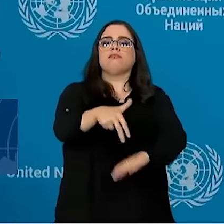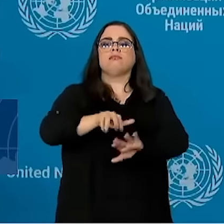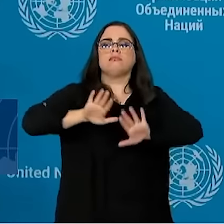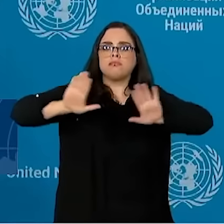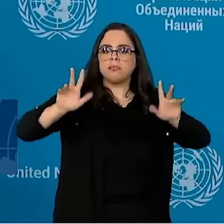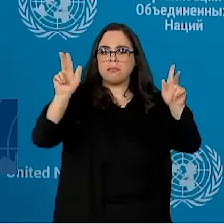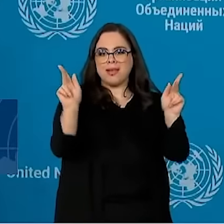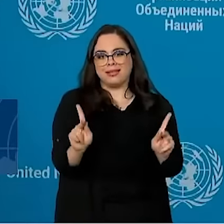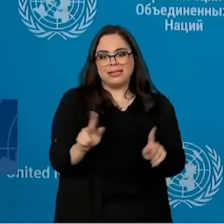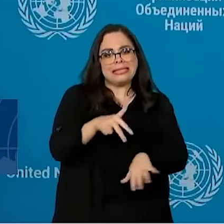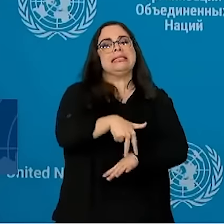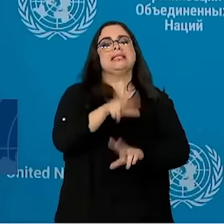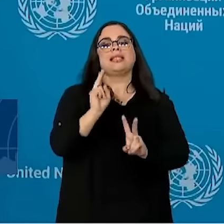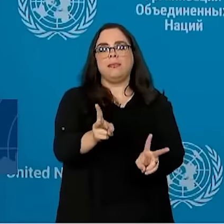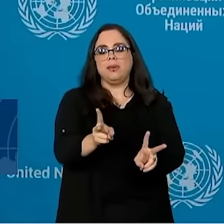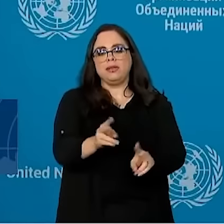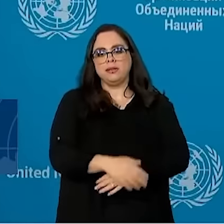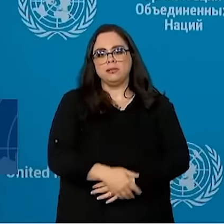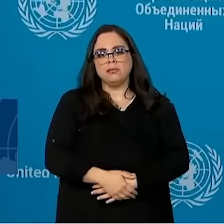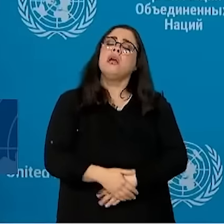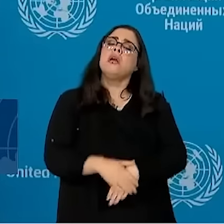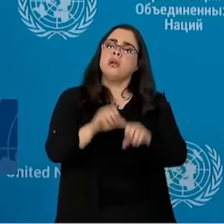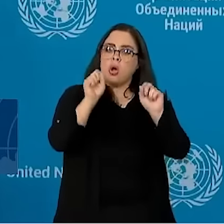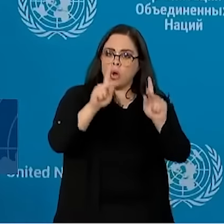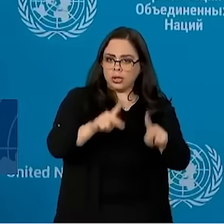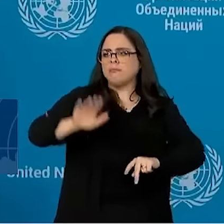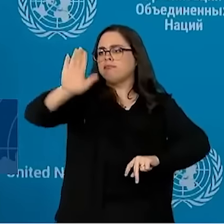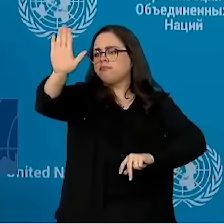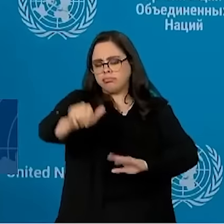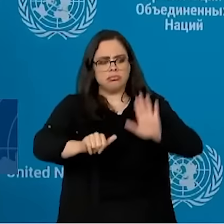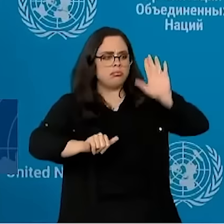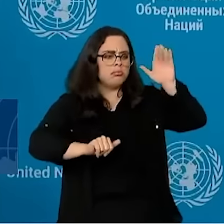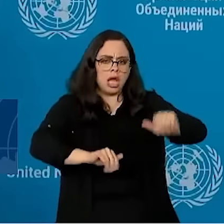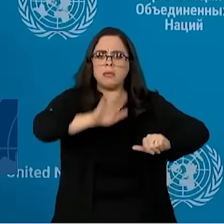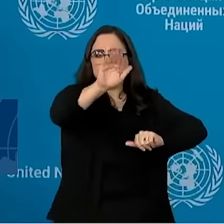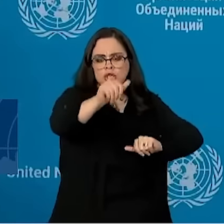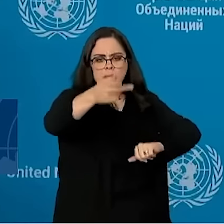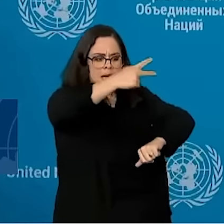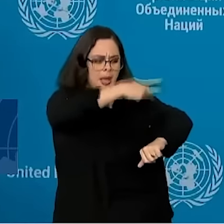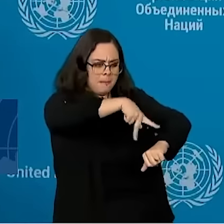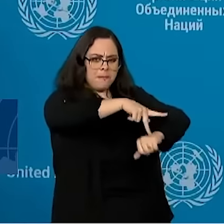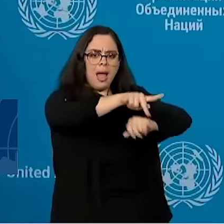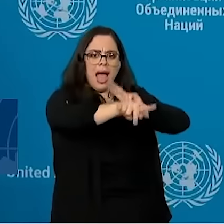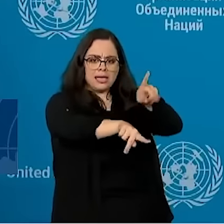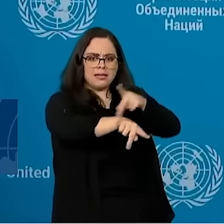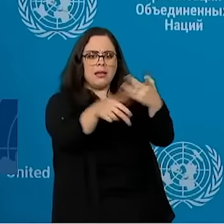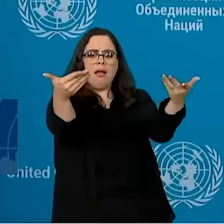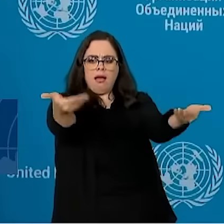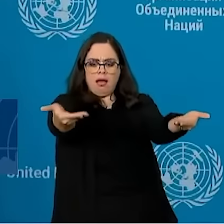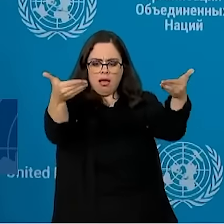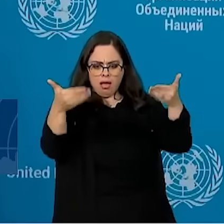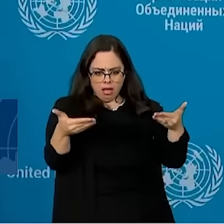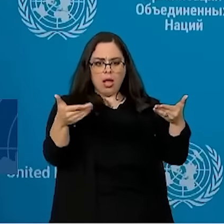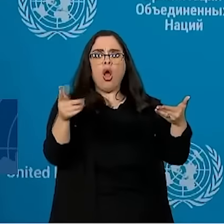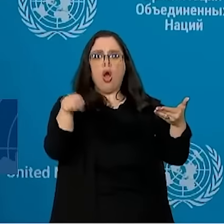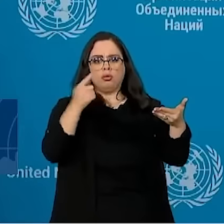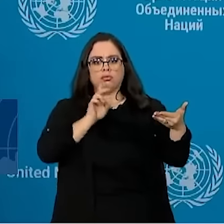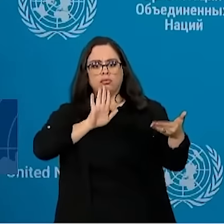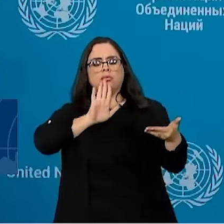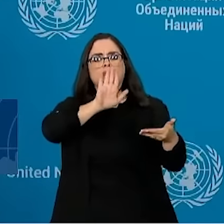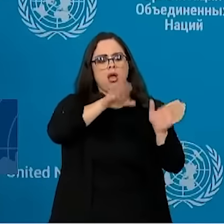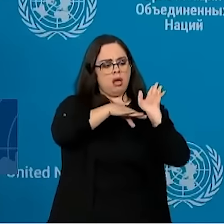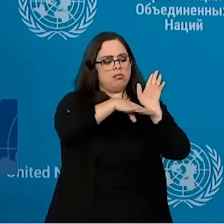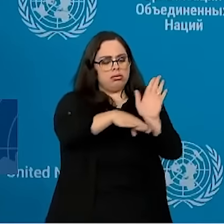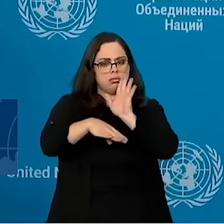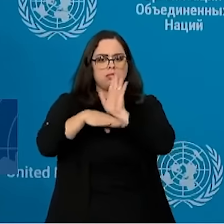E que seja convocado quem os dois países entender que possa ajudá-los a